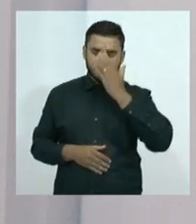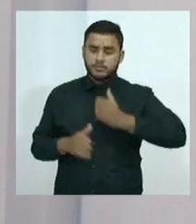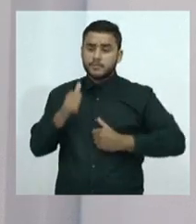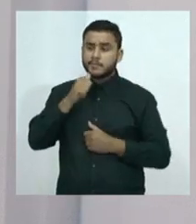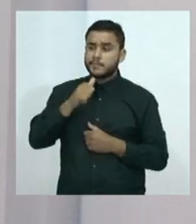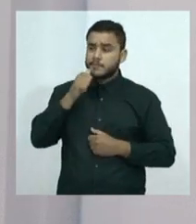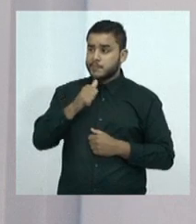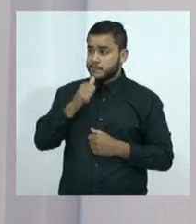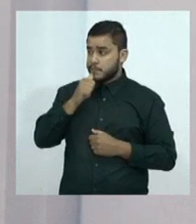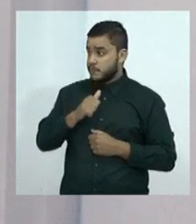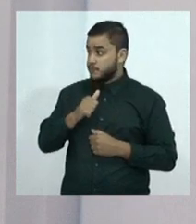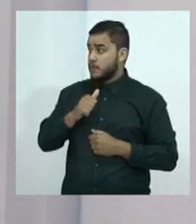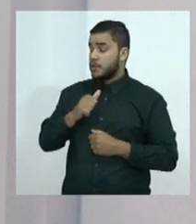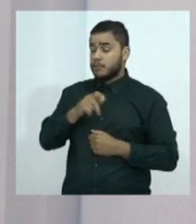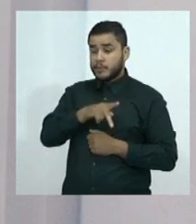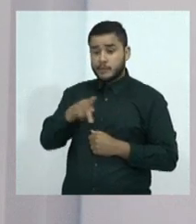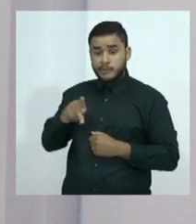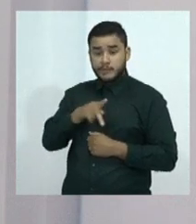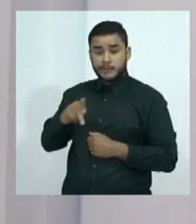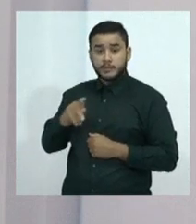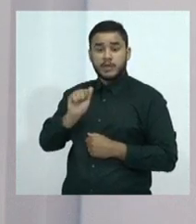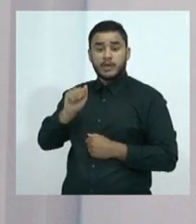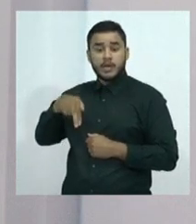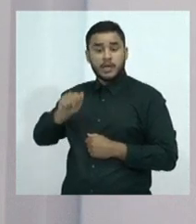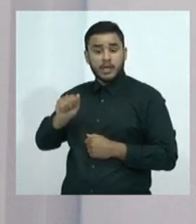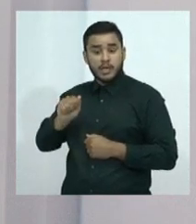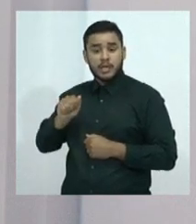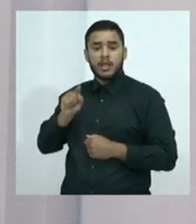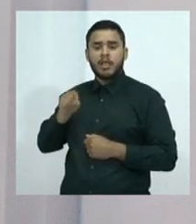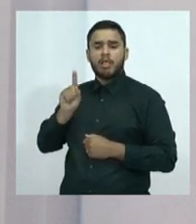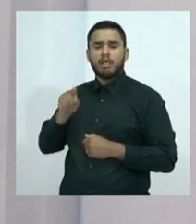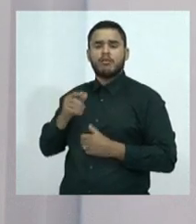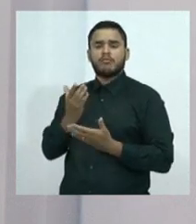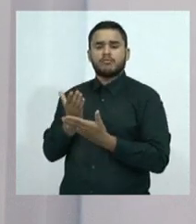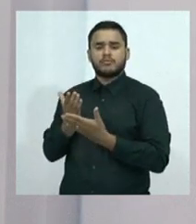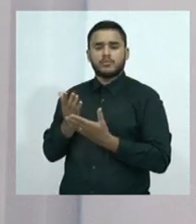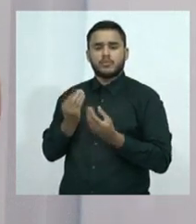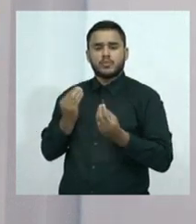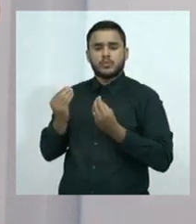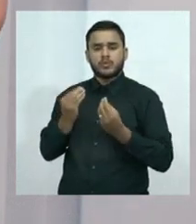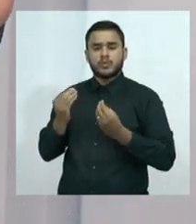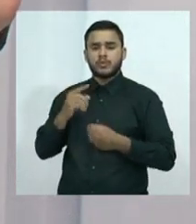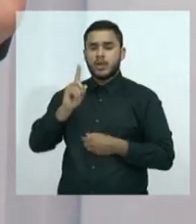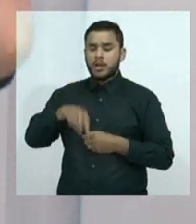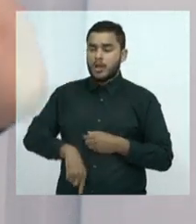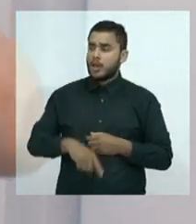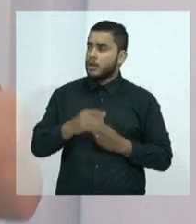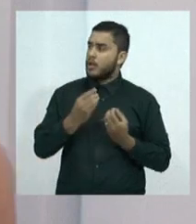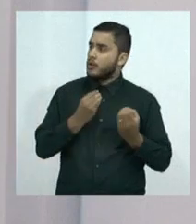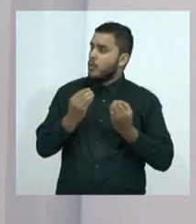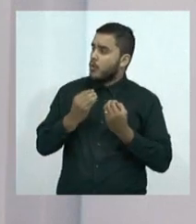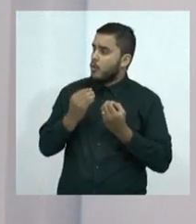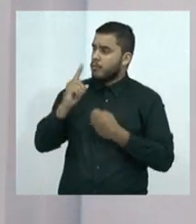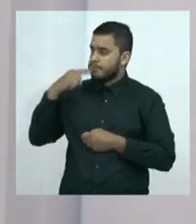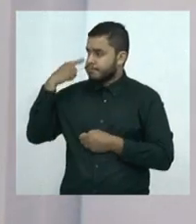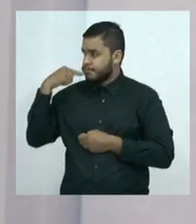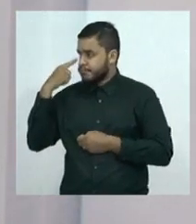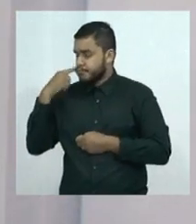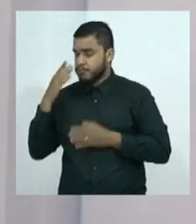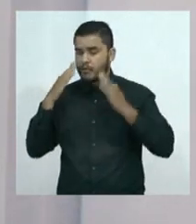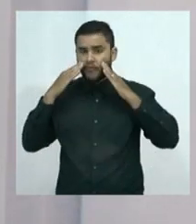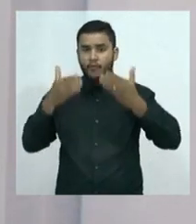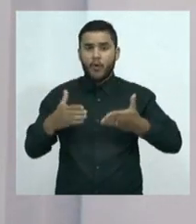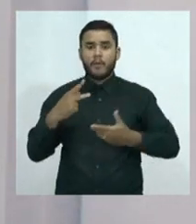Direito Penal, que participou de muitas dessas modificações, sugestões no Legislativo. A